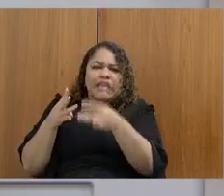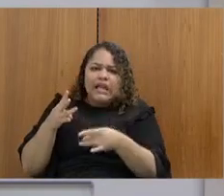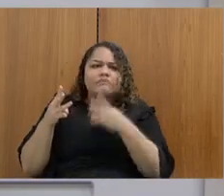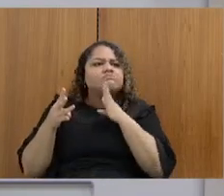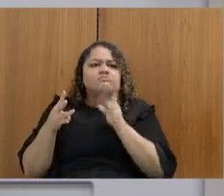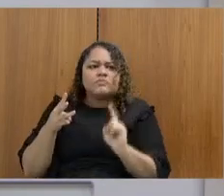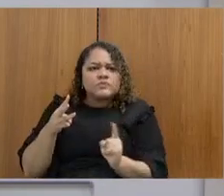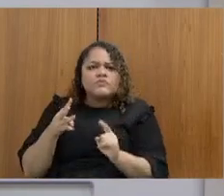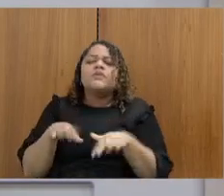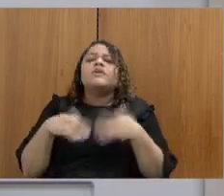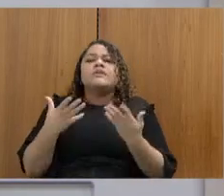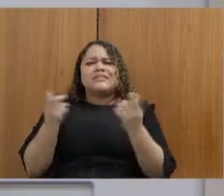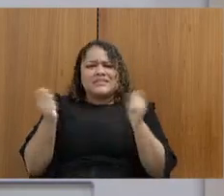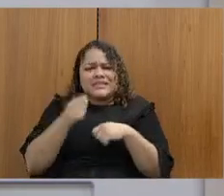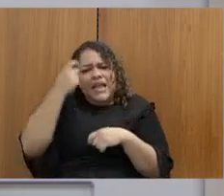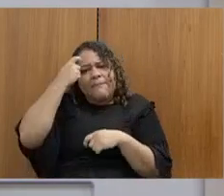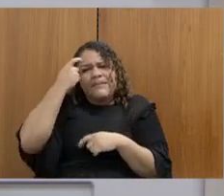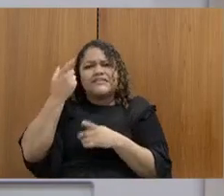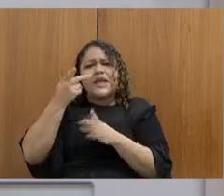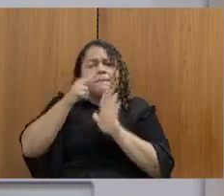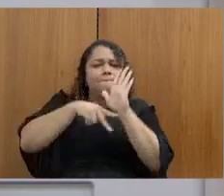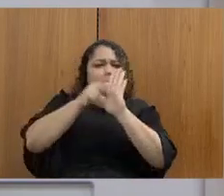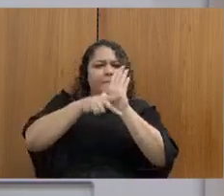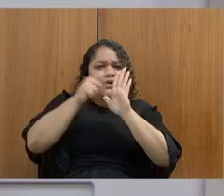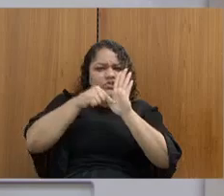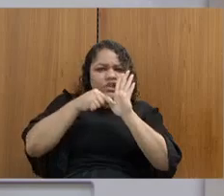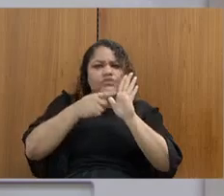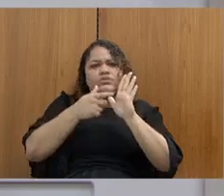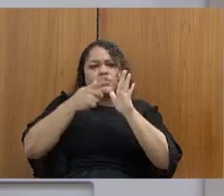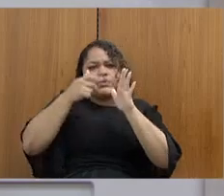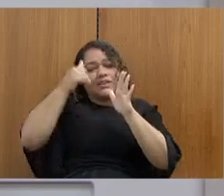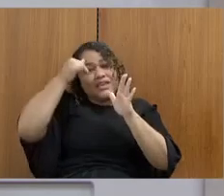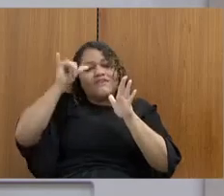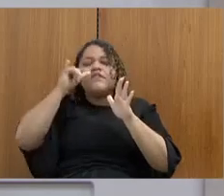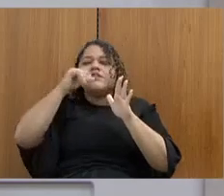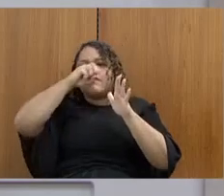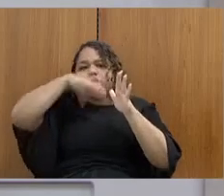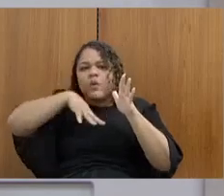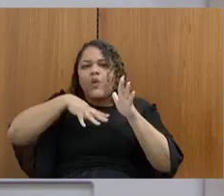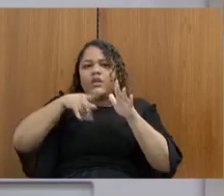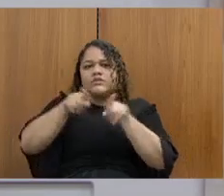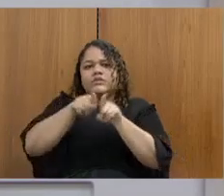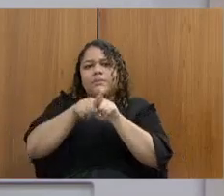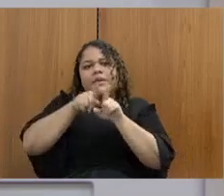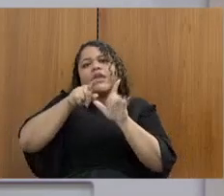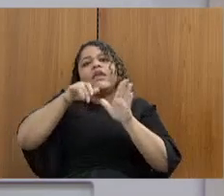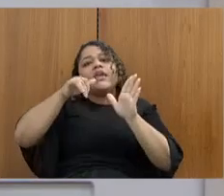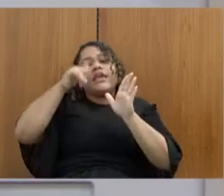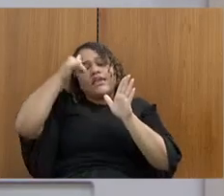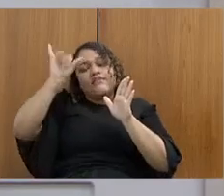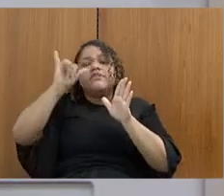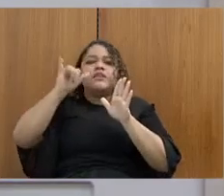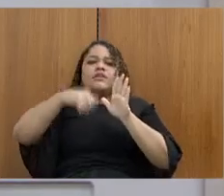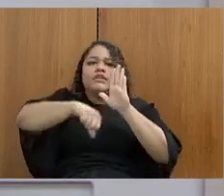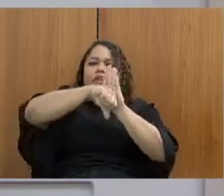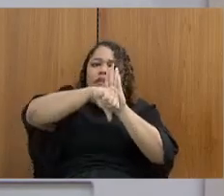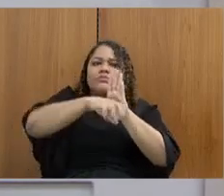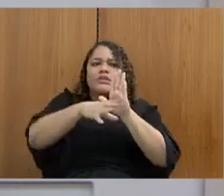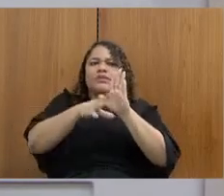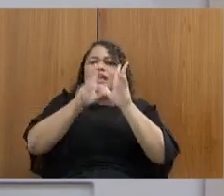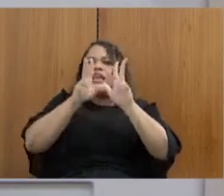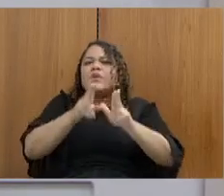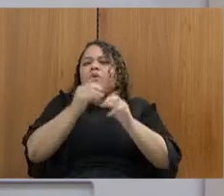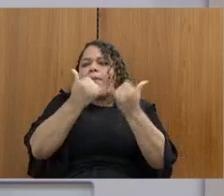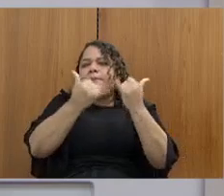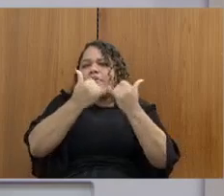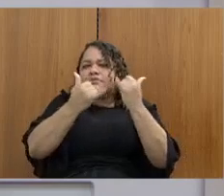trata da prevenção à violência e criminalidade nos moldes que o governo federal teve no passado e está retomando agora que é o PRONAS, Programa